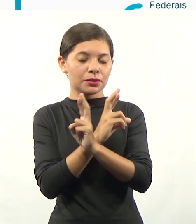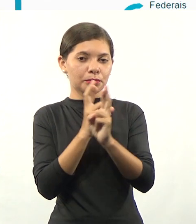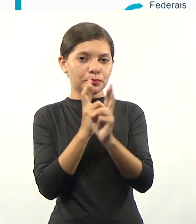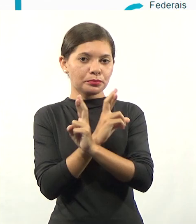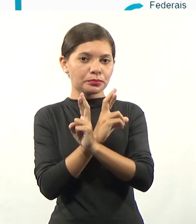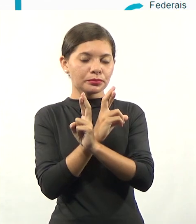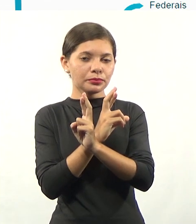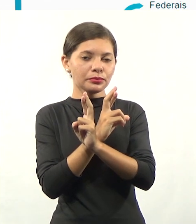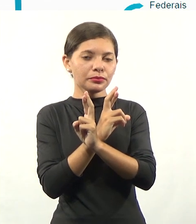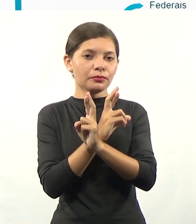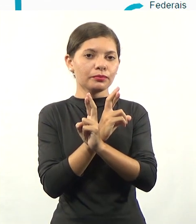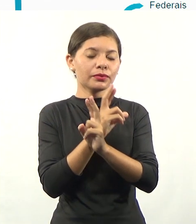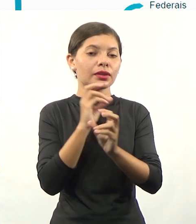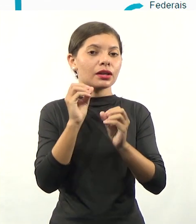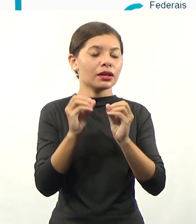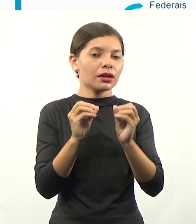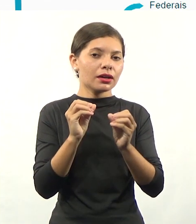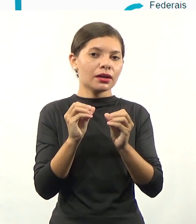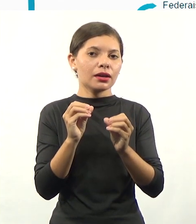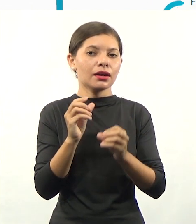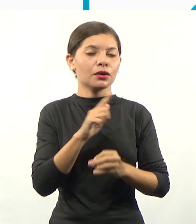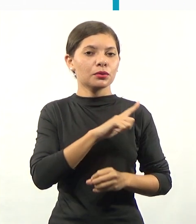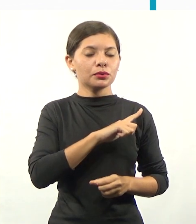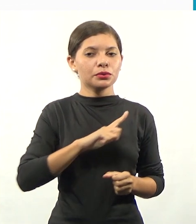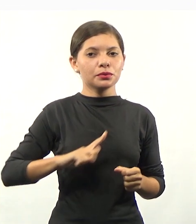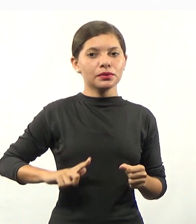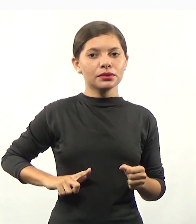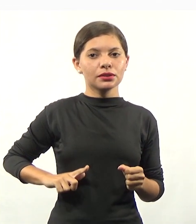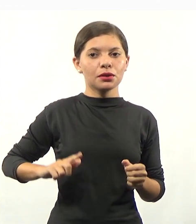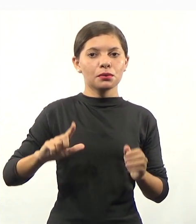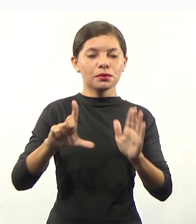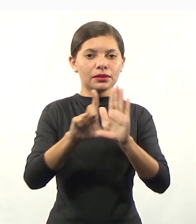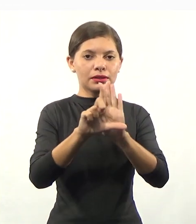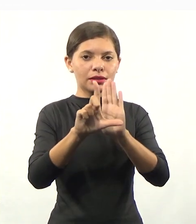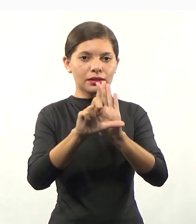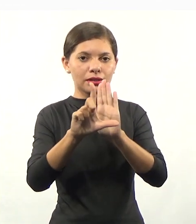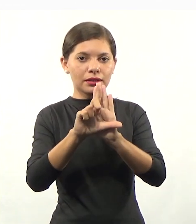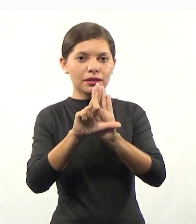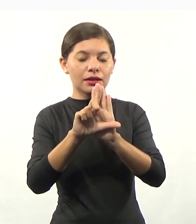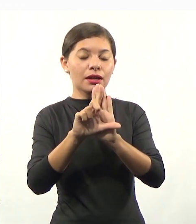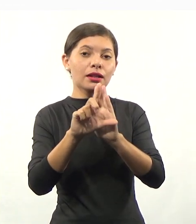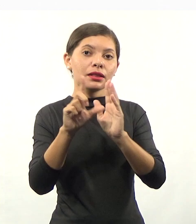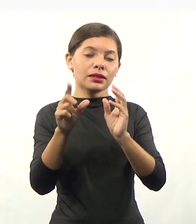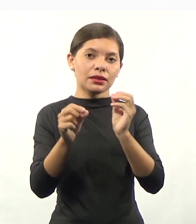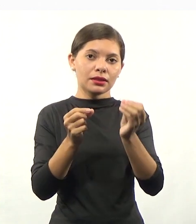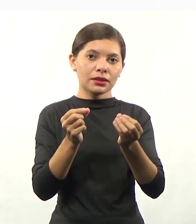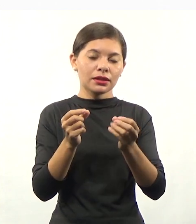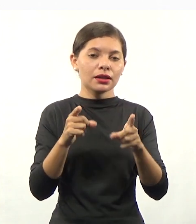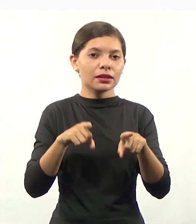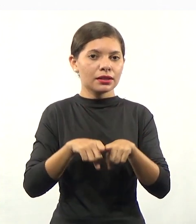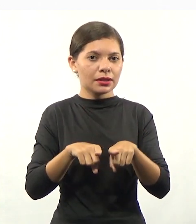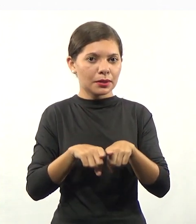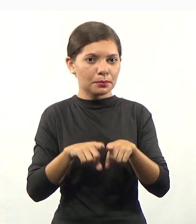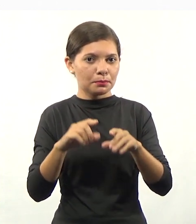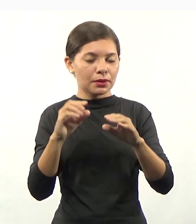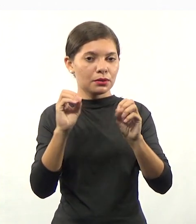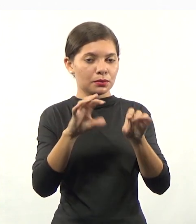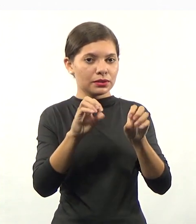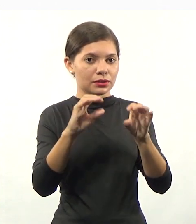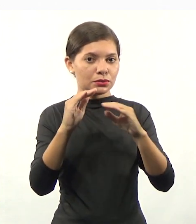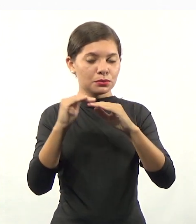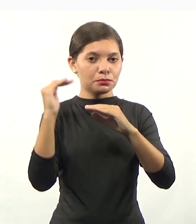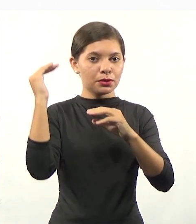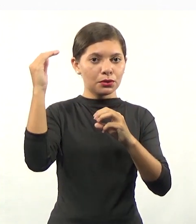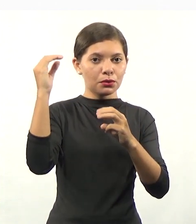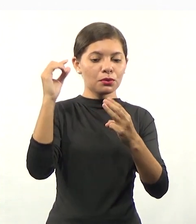é indissociável, como diz a Constituição e como prevê a LDB. O outro elemento do ensino superior